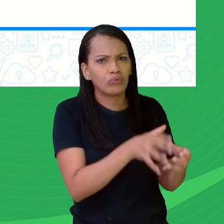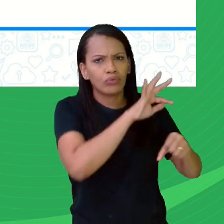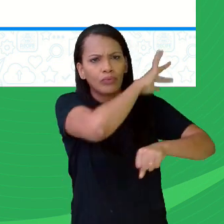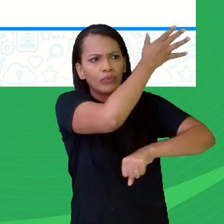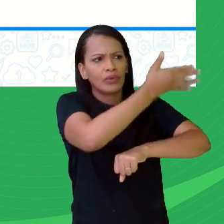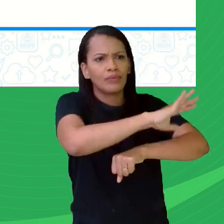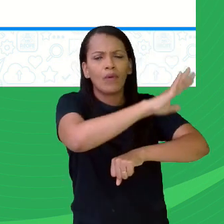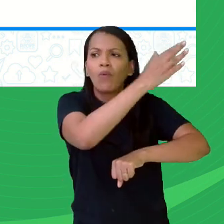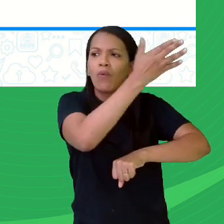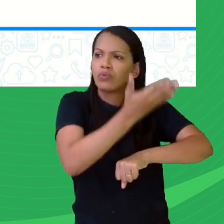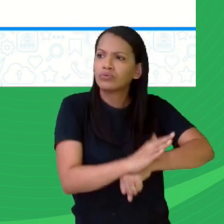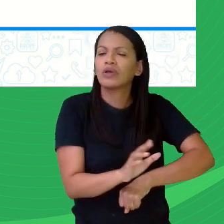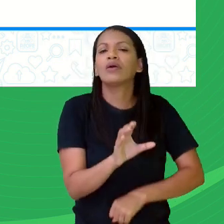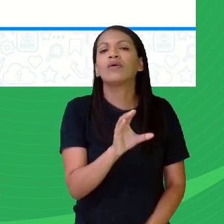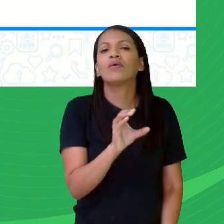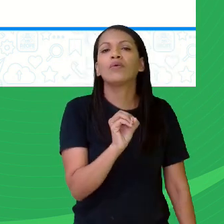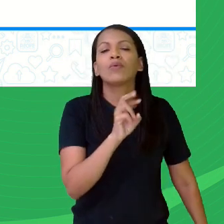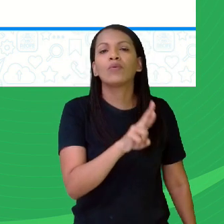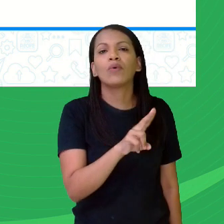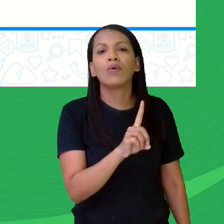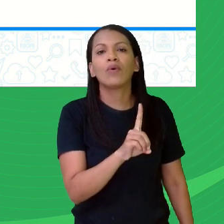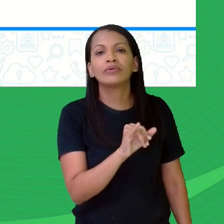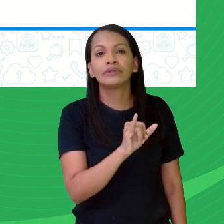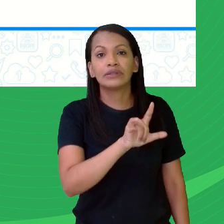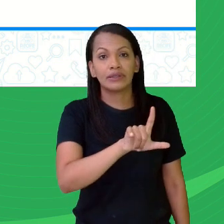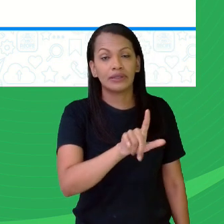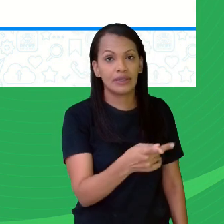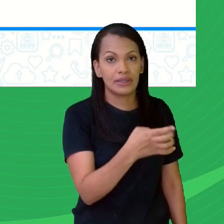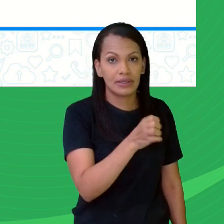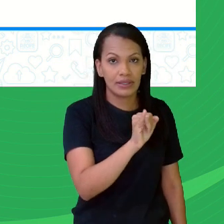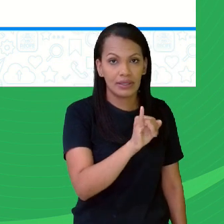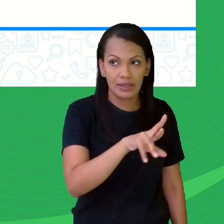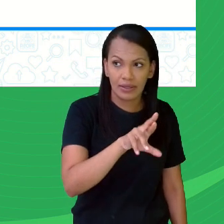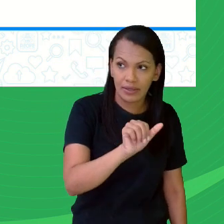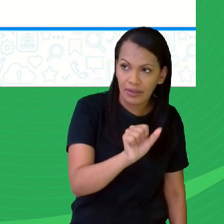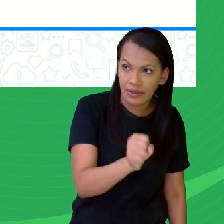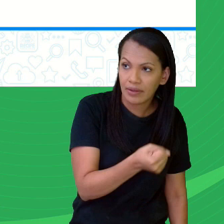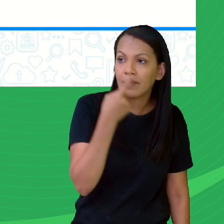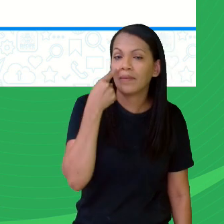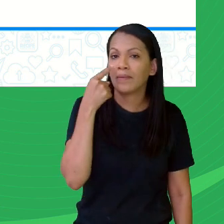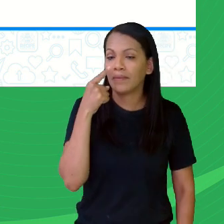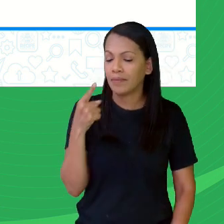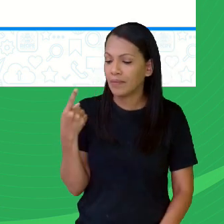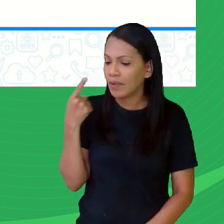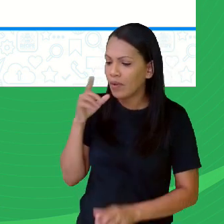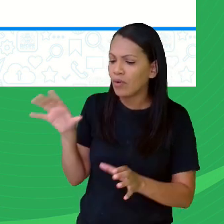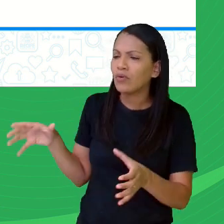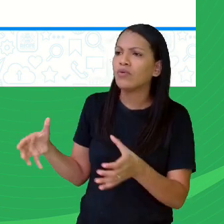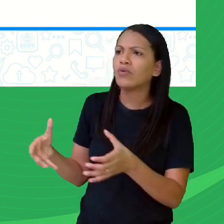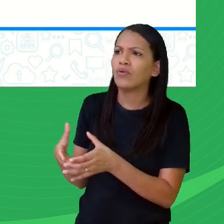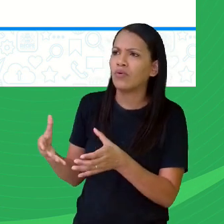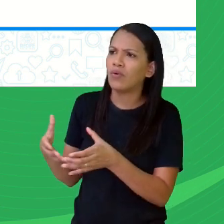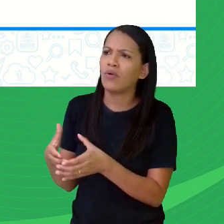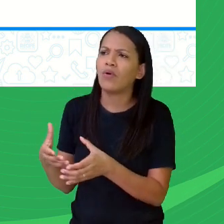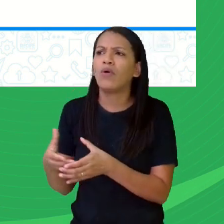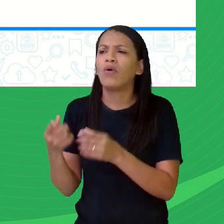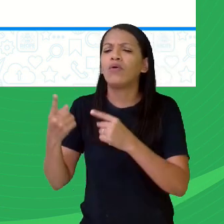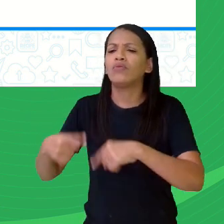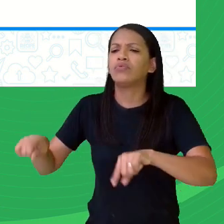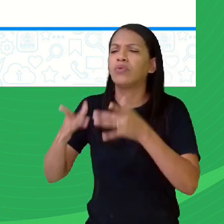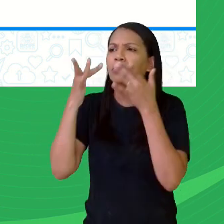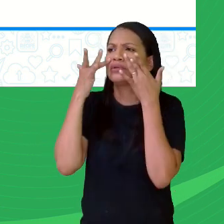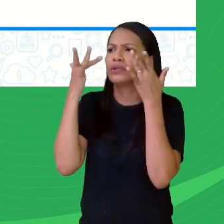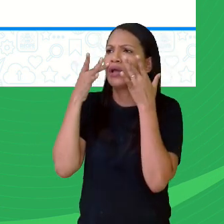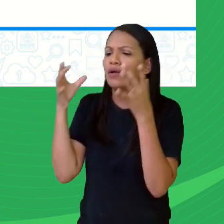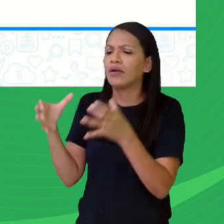Esse é mais comum a gente ouvir. De obras teatrais, repertório, de pães,